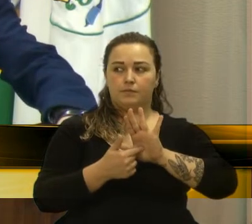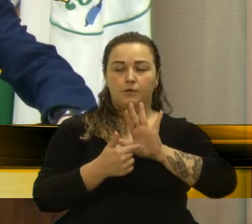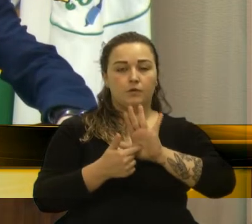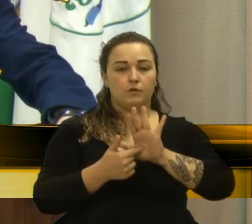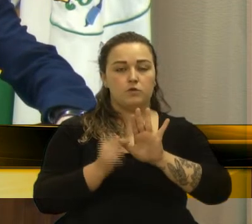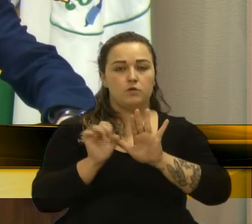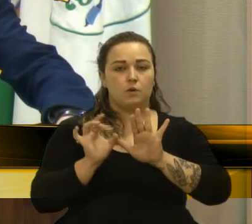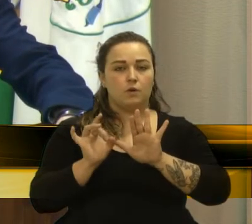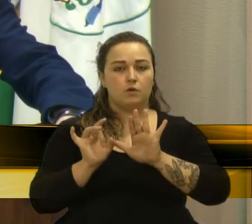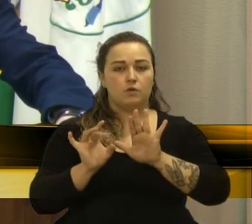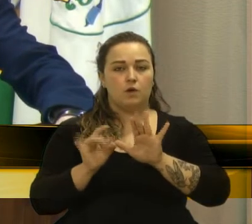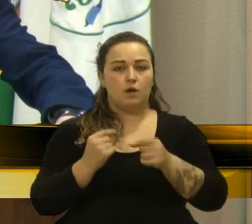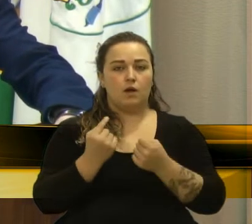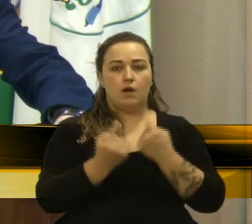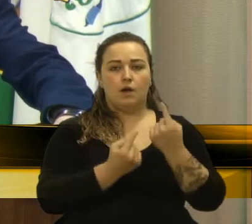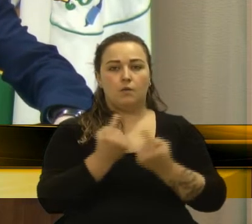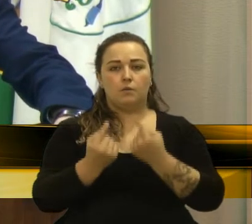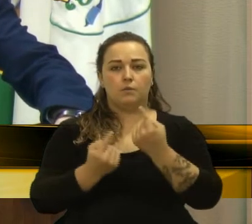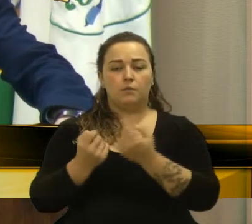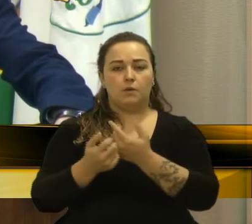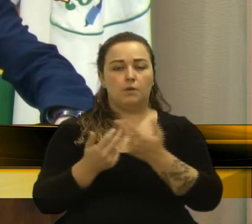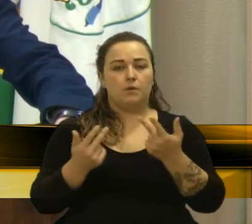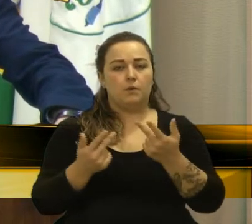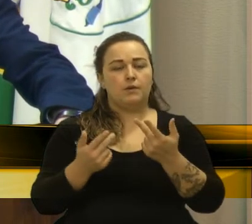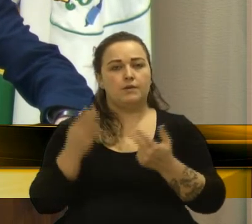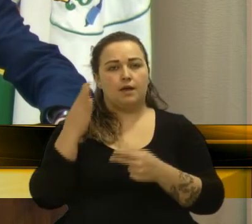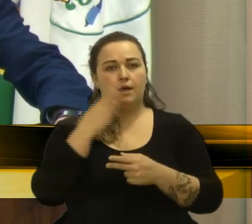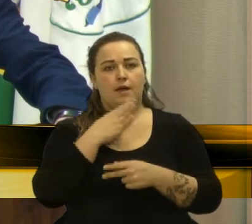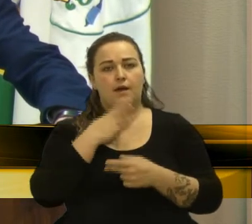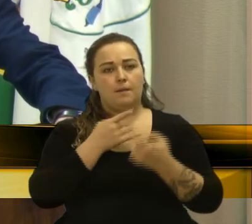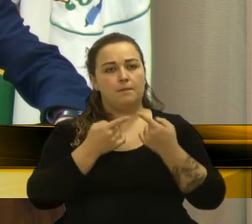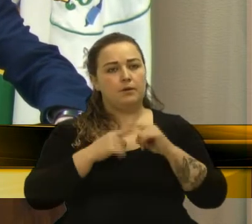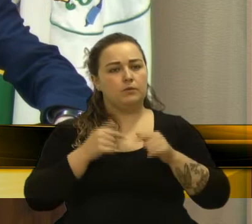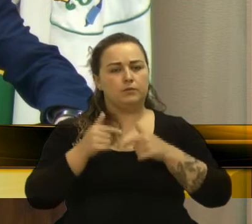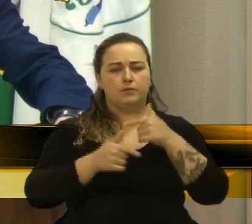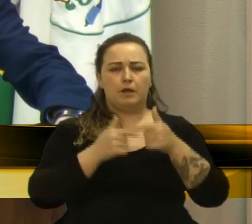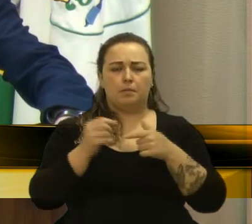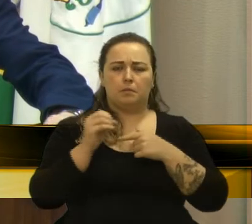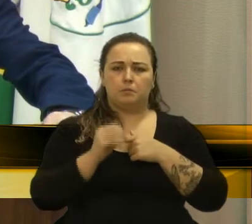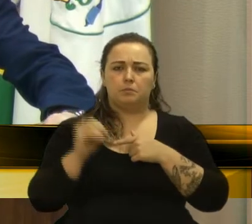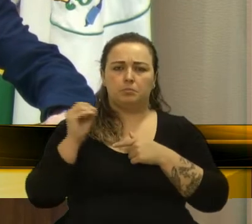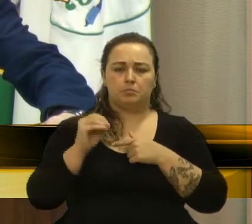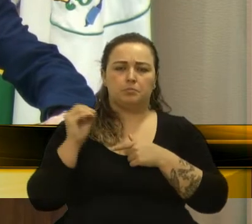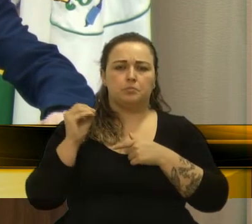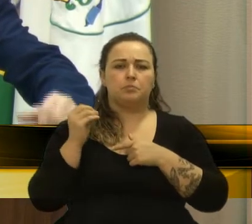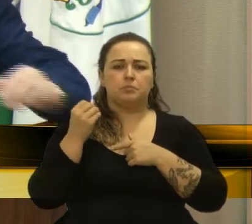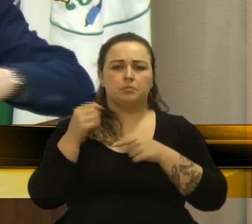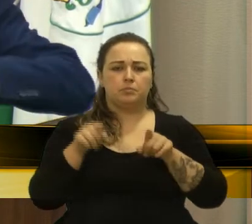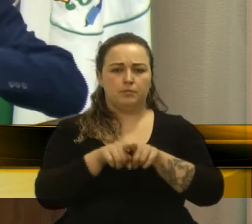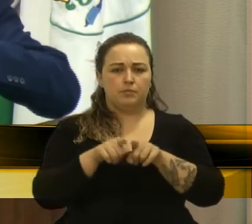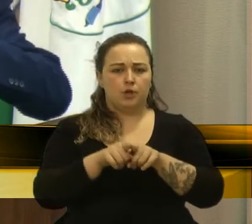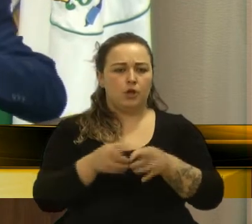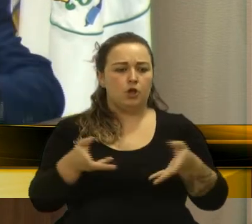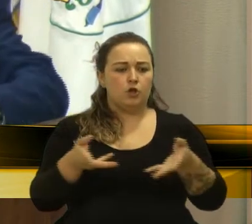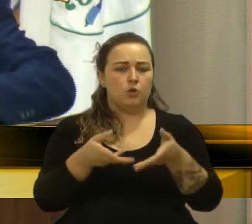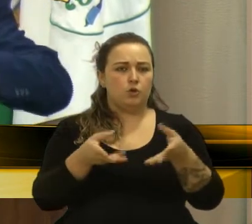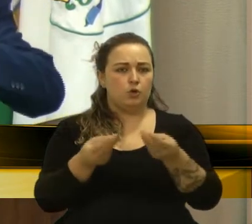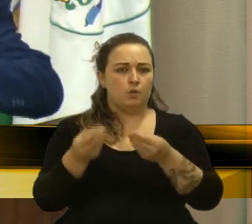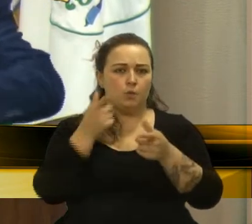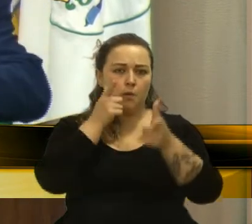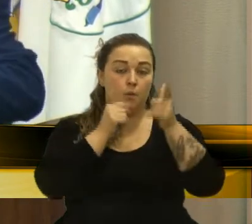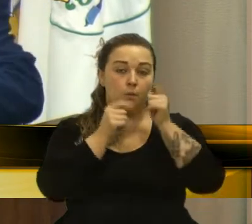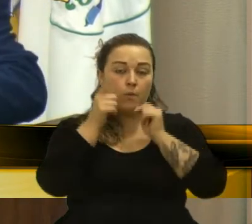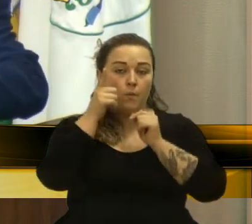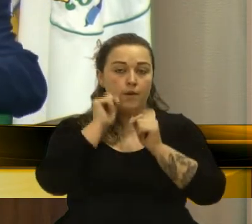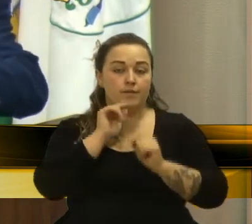pincelada rápida, mas o trabalho foi muito produtivo e hoje muitas das conquistas que